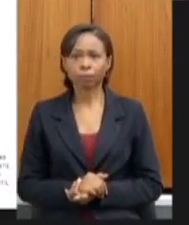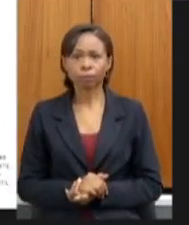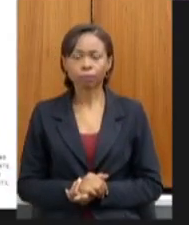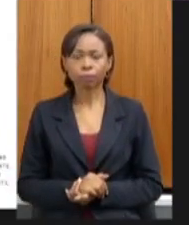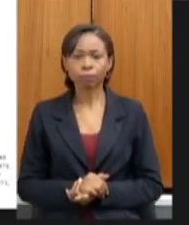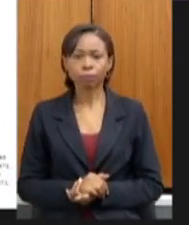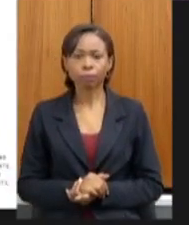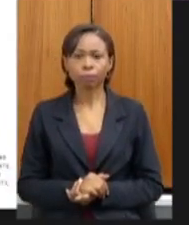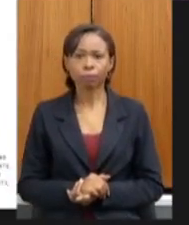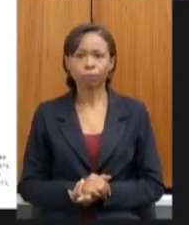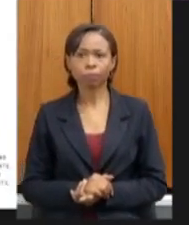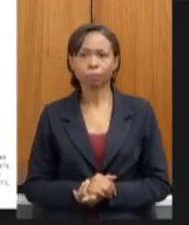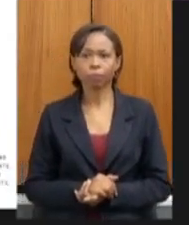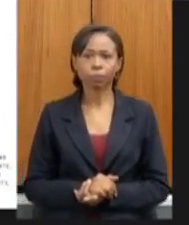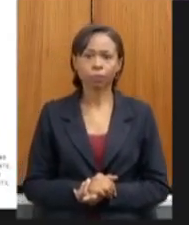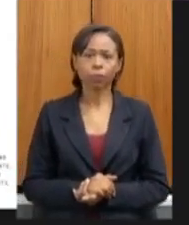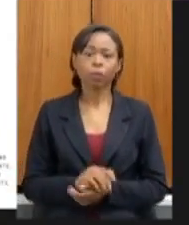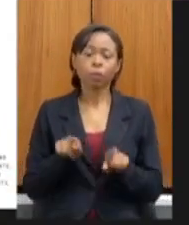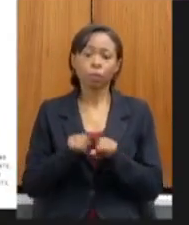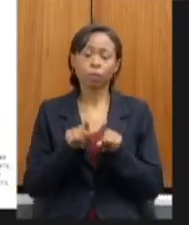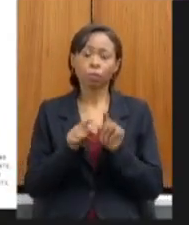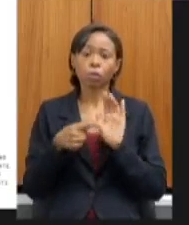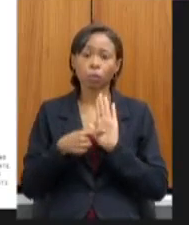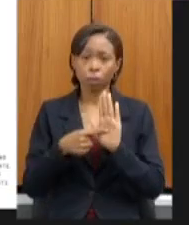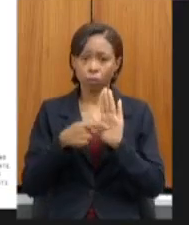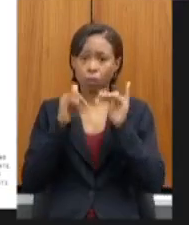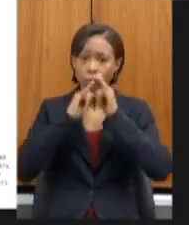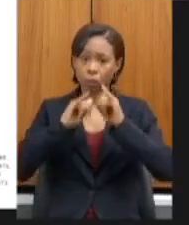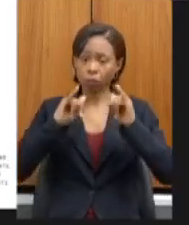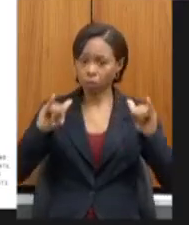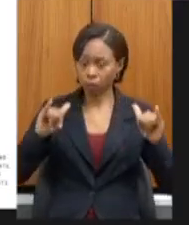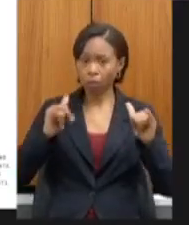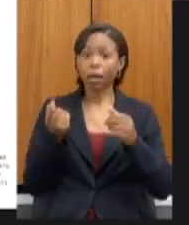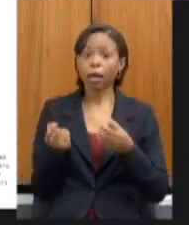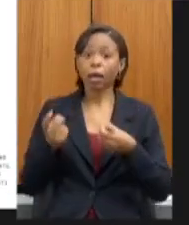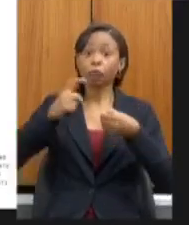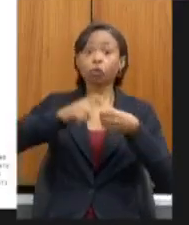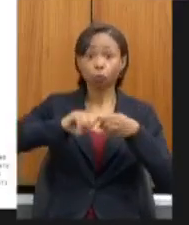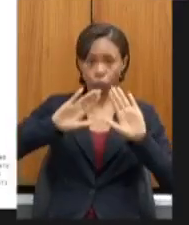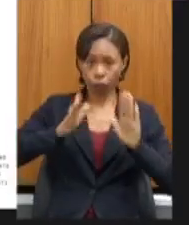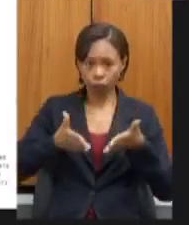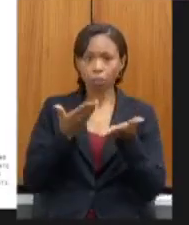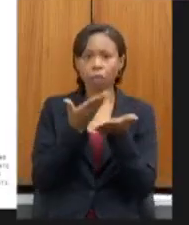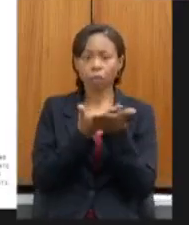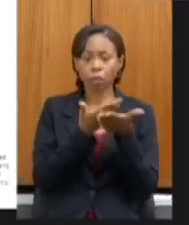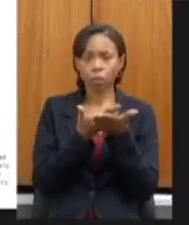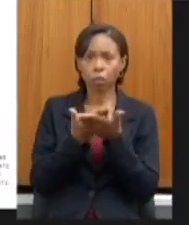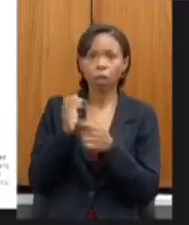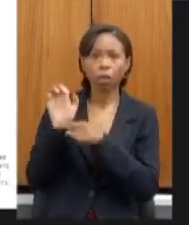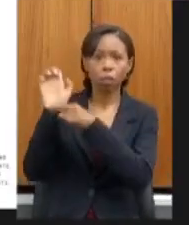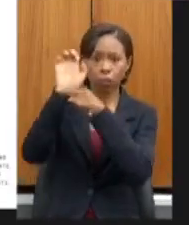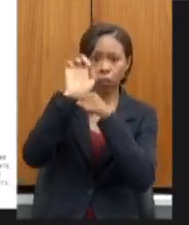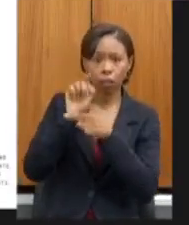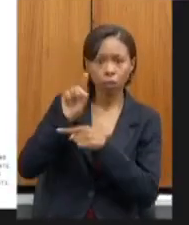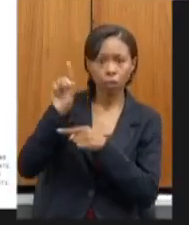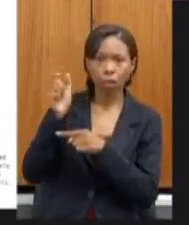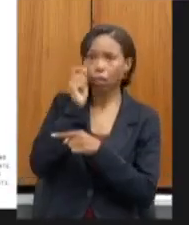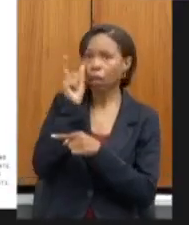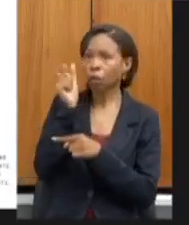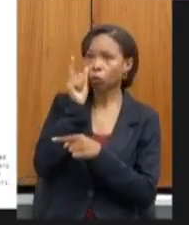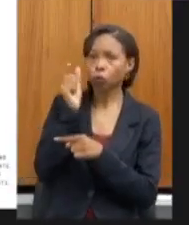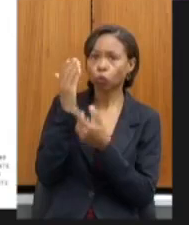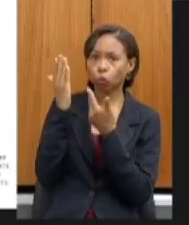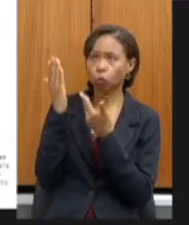trouxe também a título de informação para os deputados que as aulas já foram retomadas nesses estados em azul somam aí